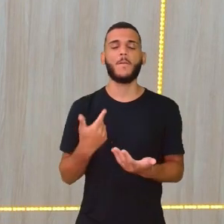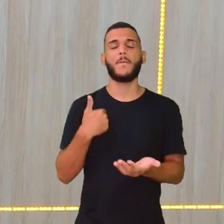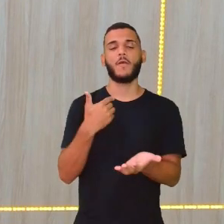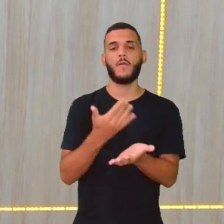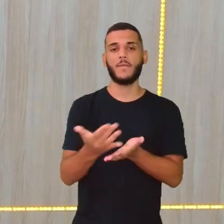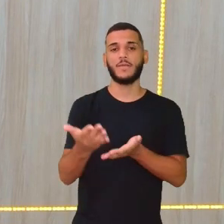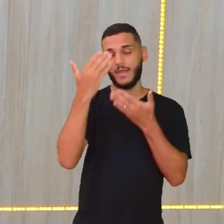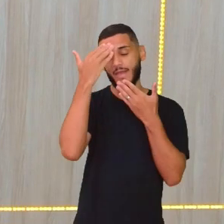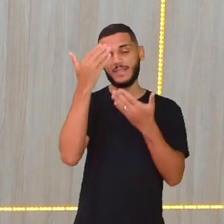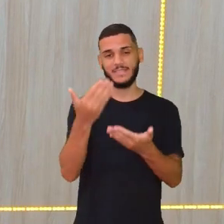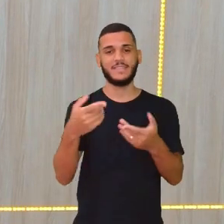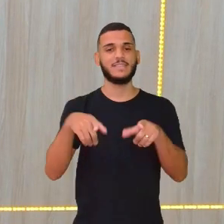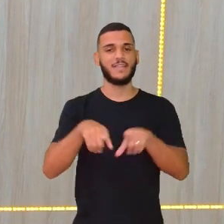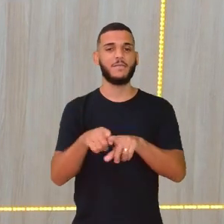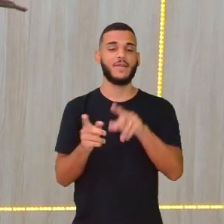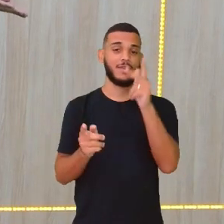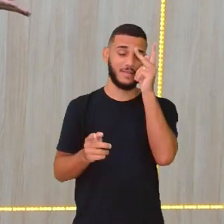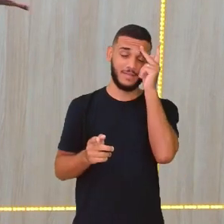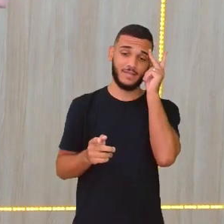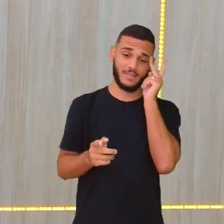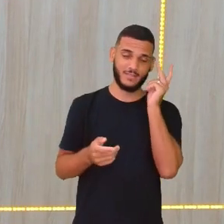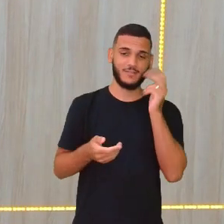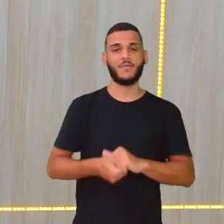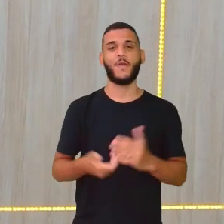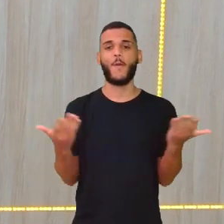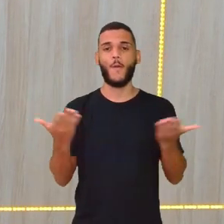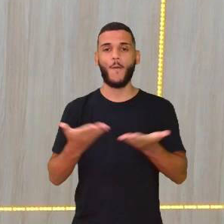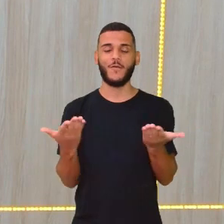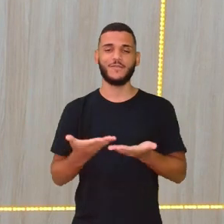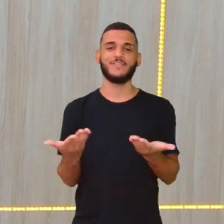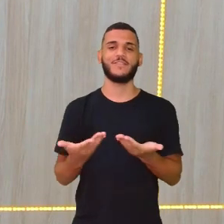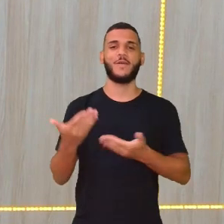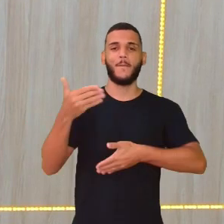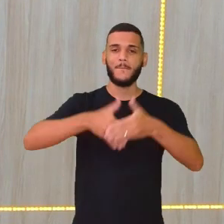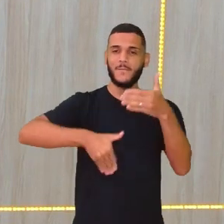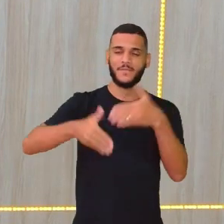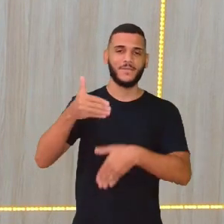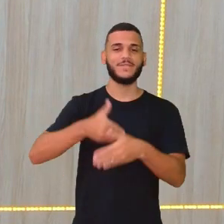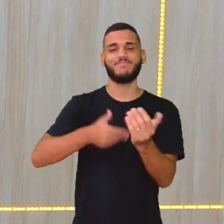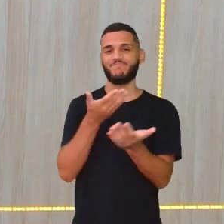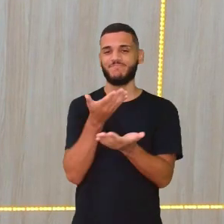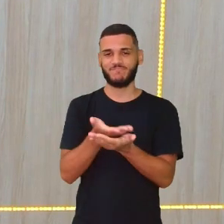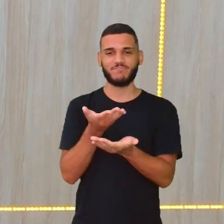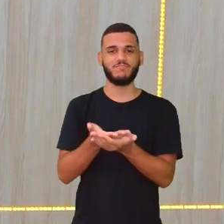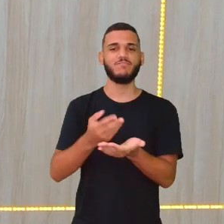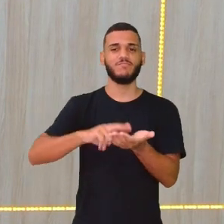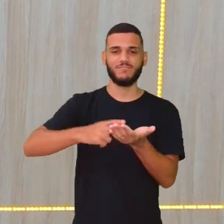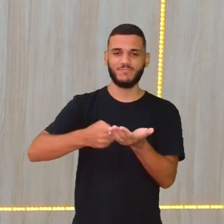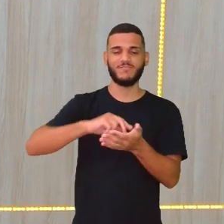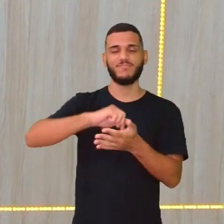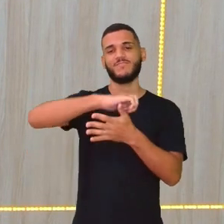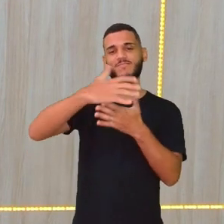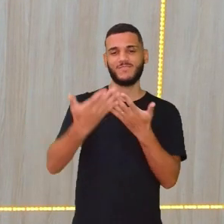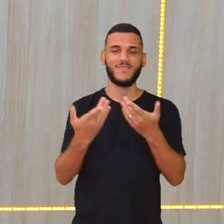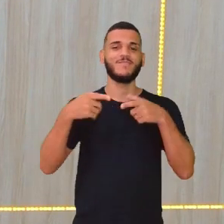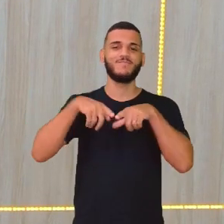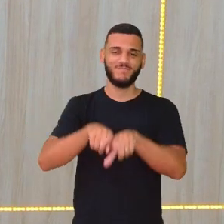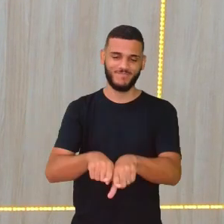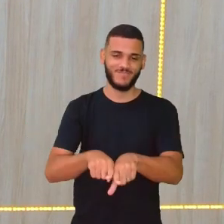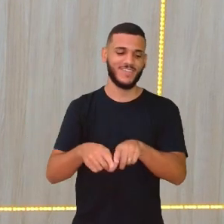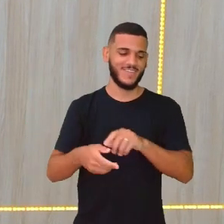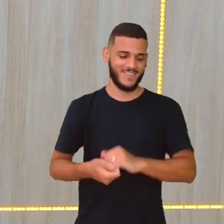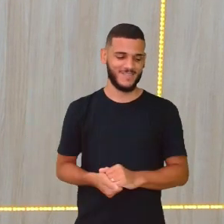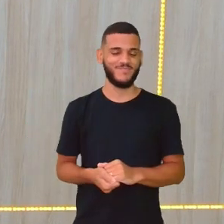aí agradecendo a Klinsma, né? Que está aqui hoje fazendo a nossa tradução simultânea.